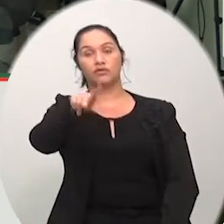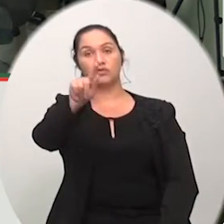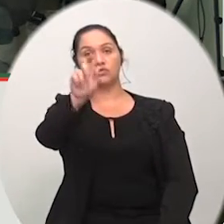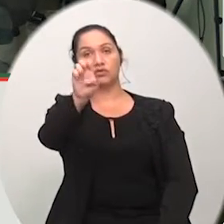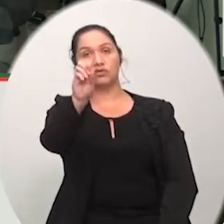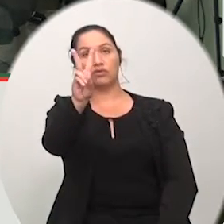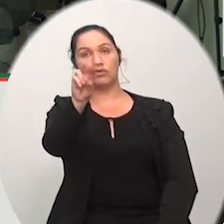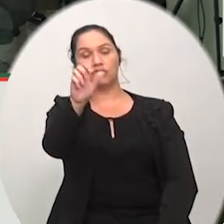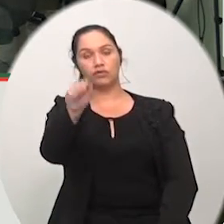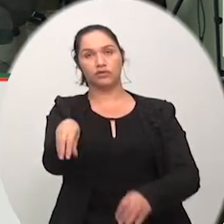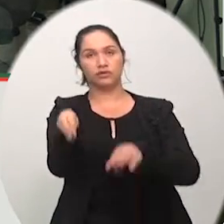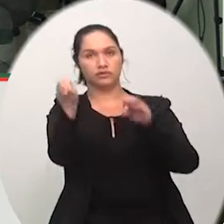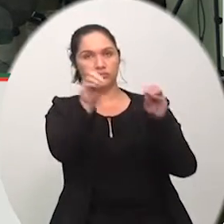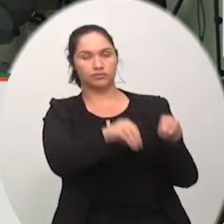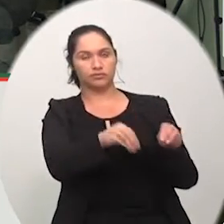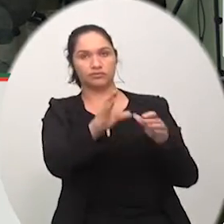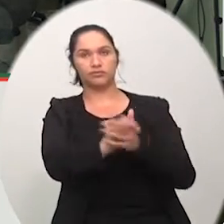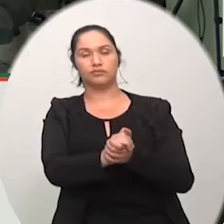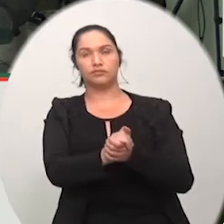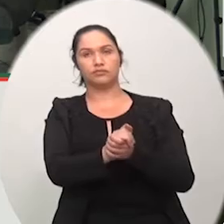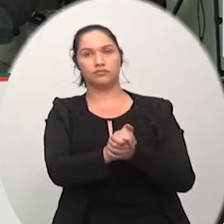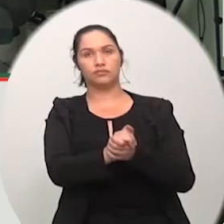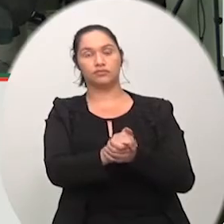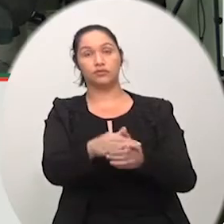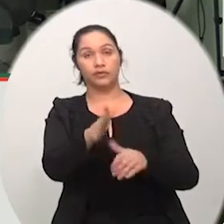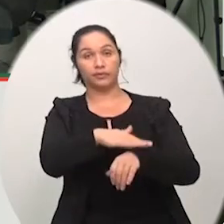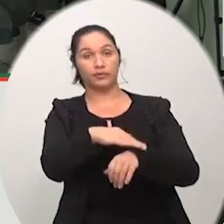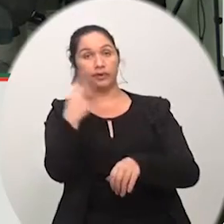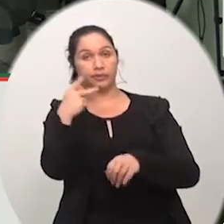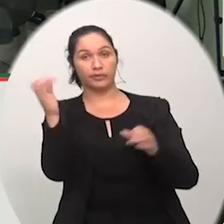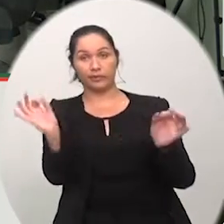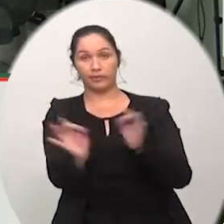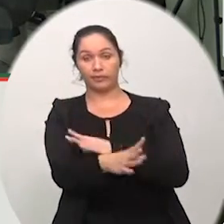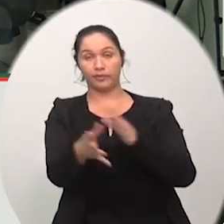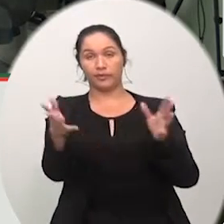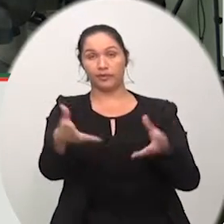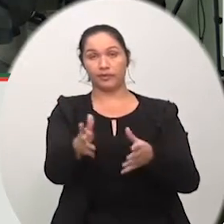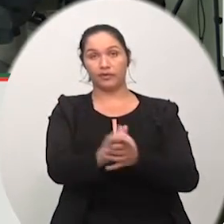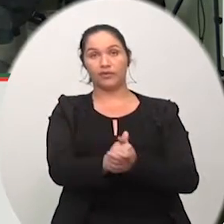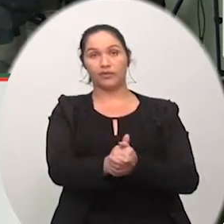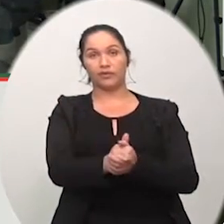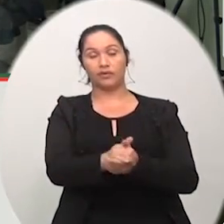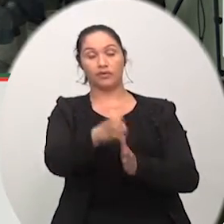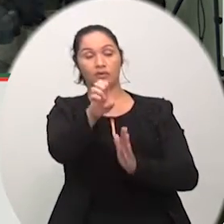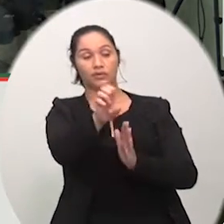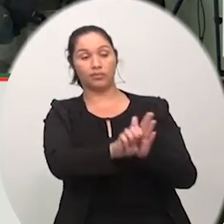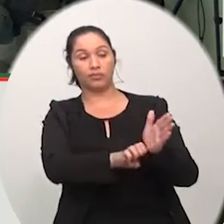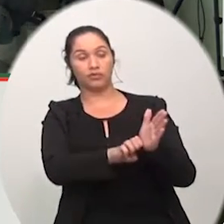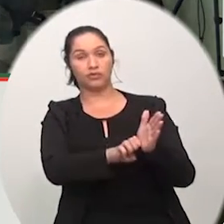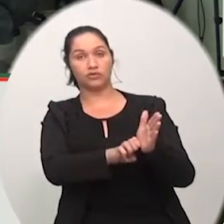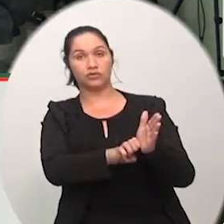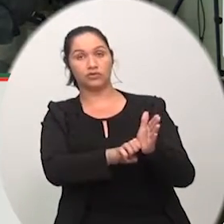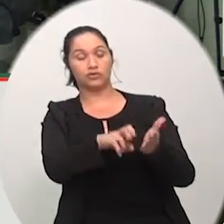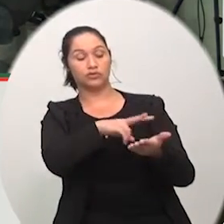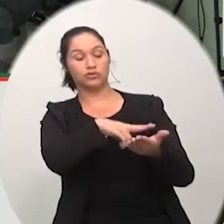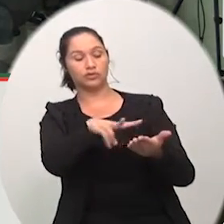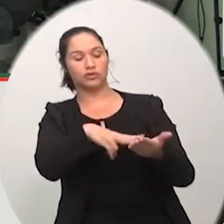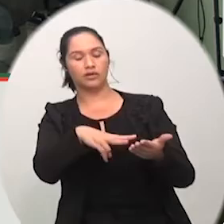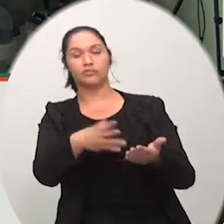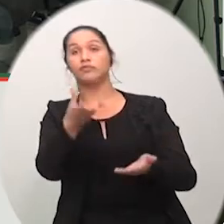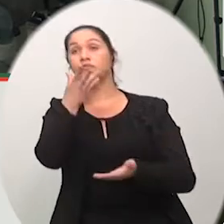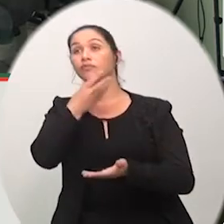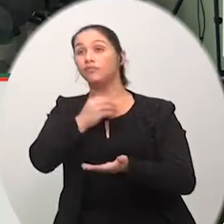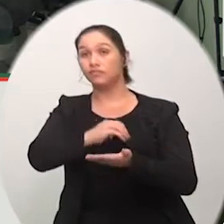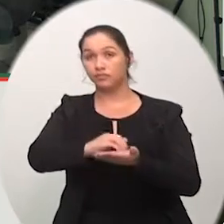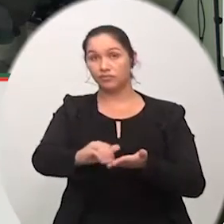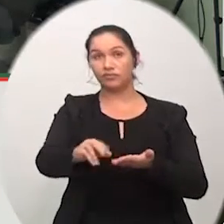declina do seu tempo terminado o horário político passamos para o grande expediente solicita o senhor secretário para que